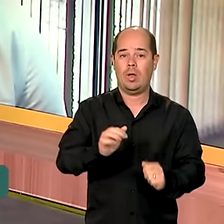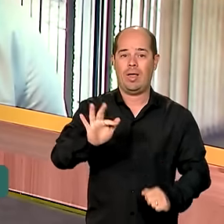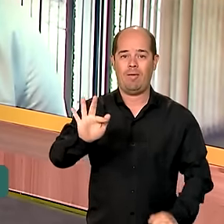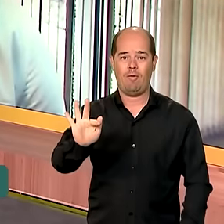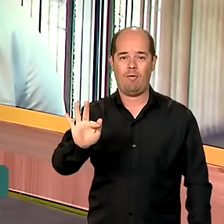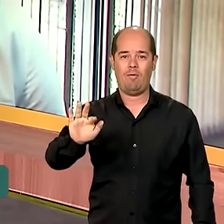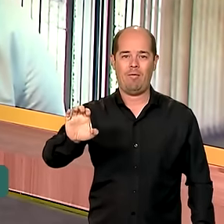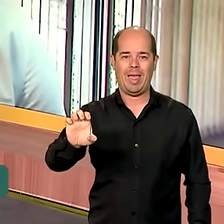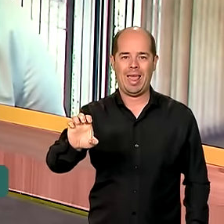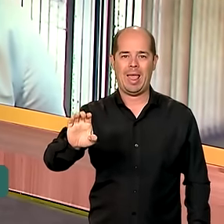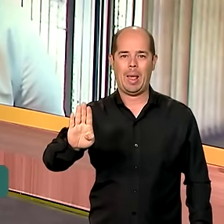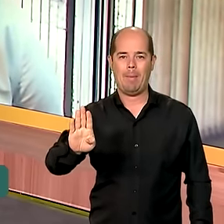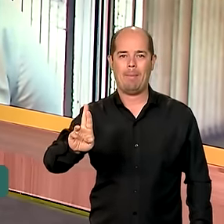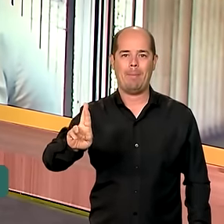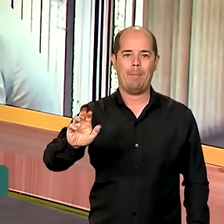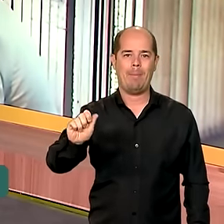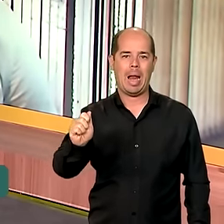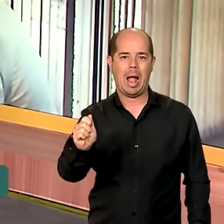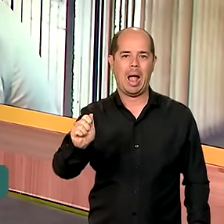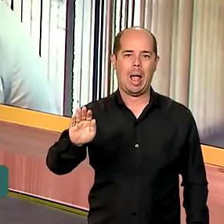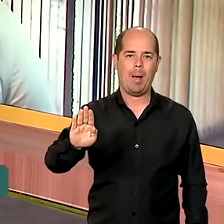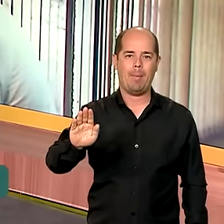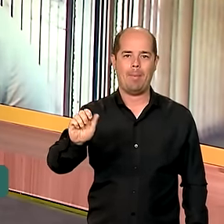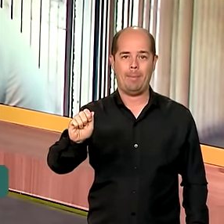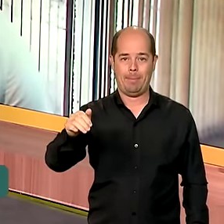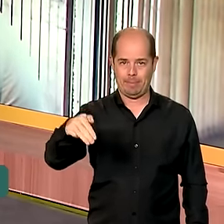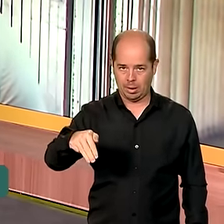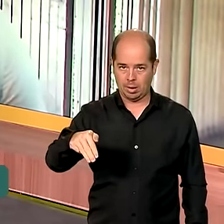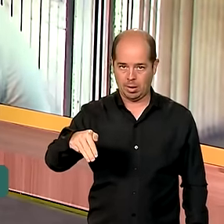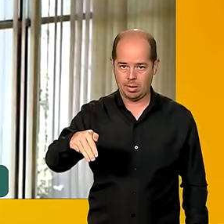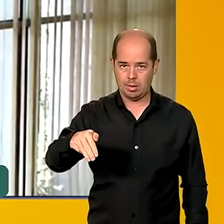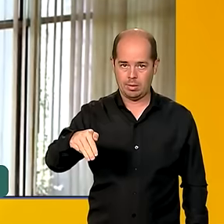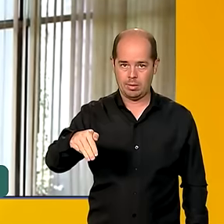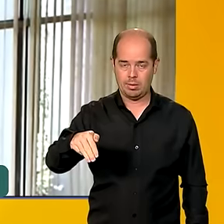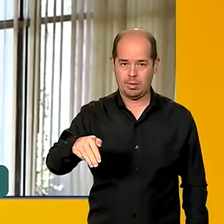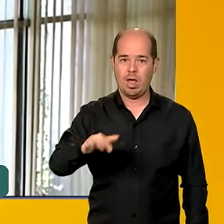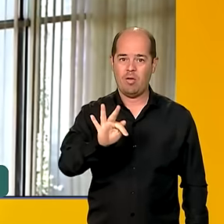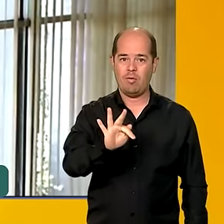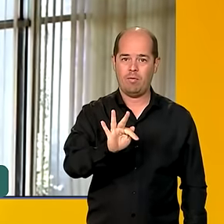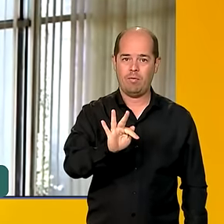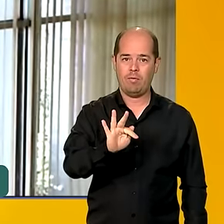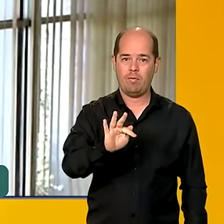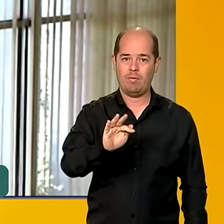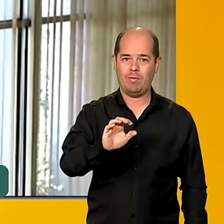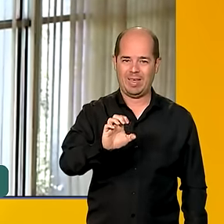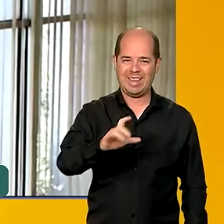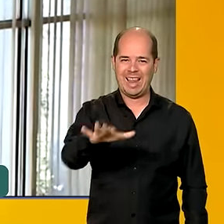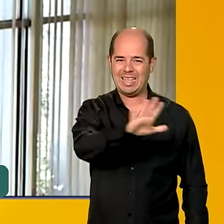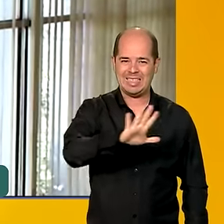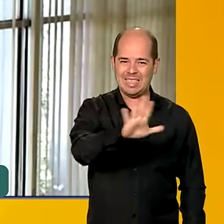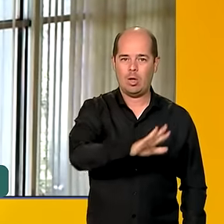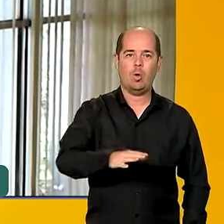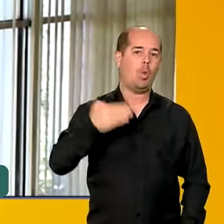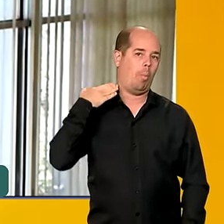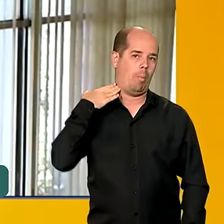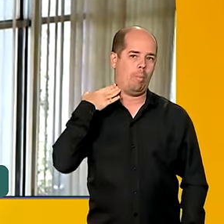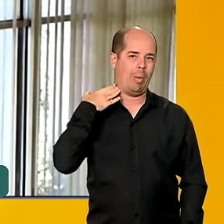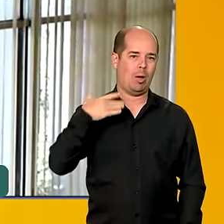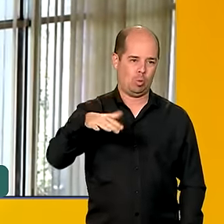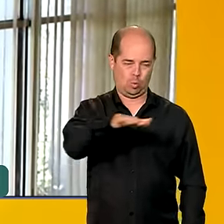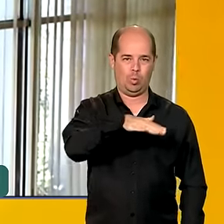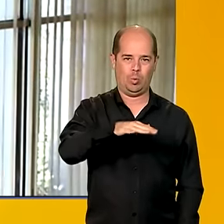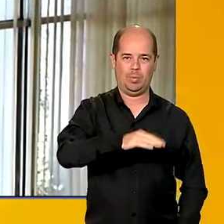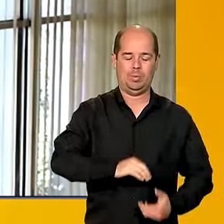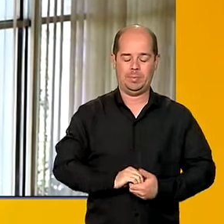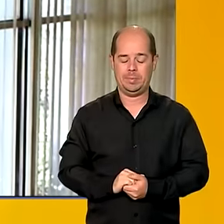Bancos. O senhor pode adiantar para a gente um pouco o assunto? Posso, sim. Fazendo essa gestão de crise aqui pela